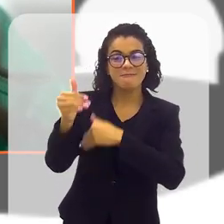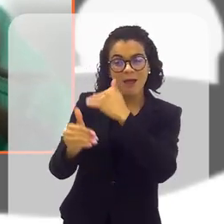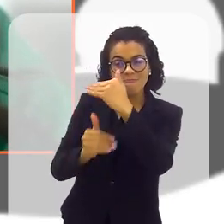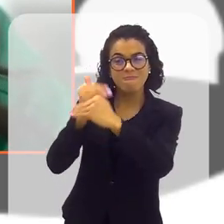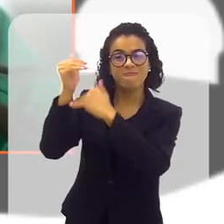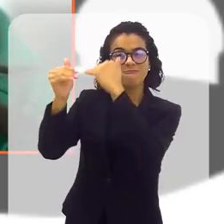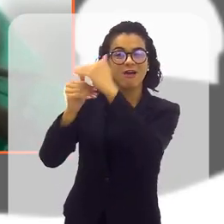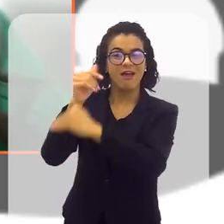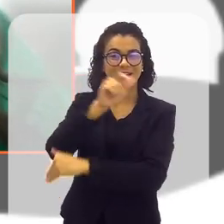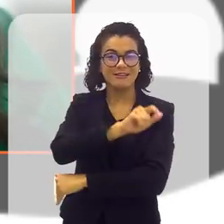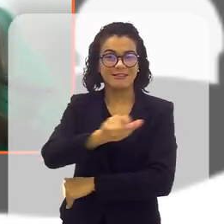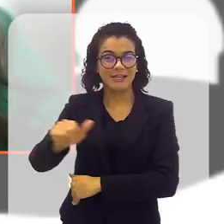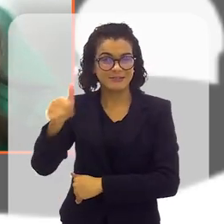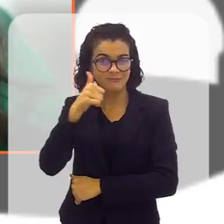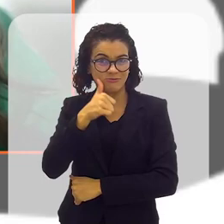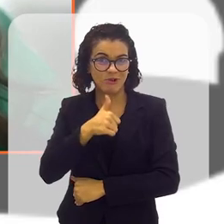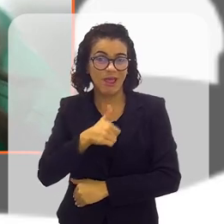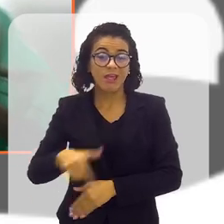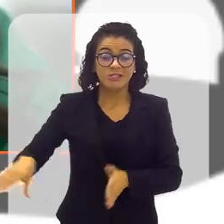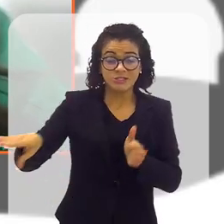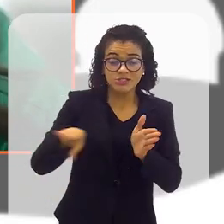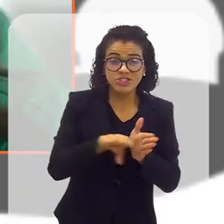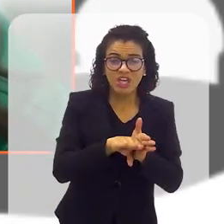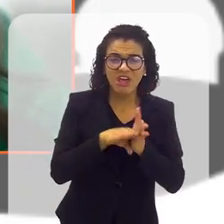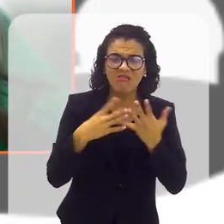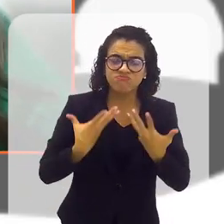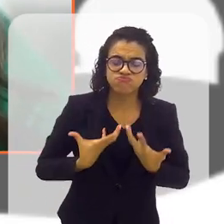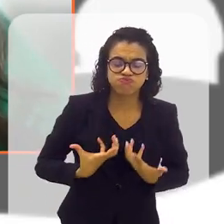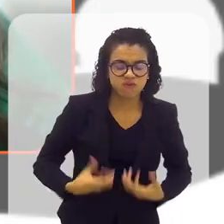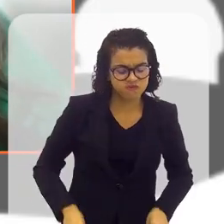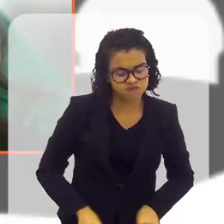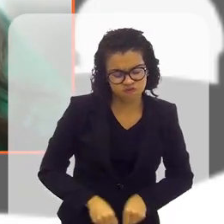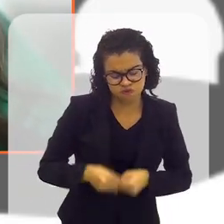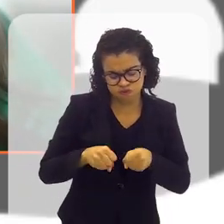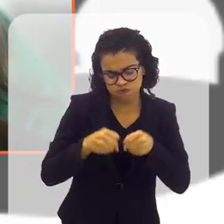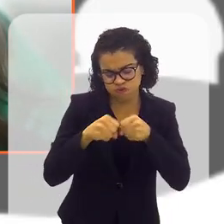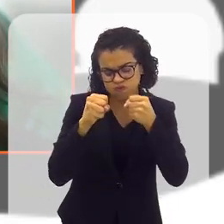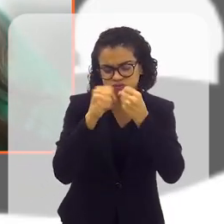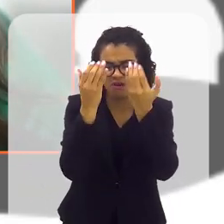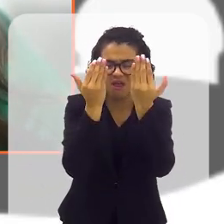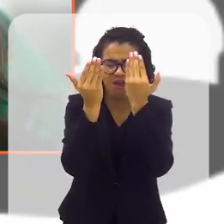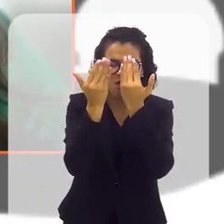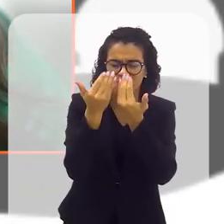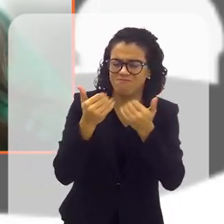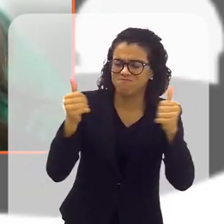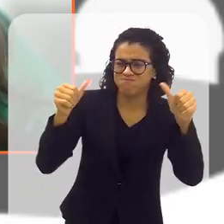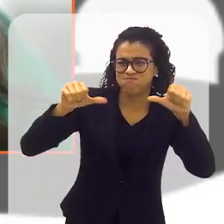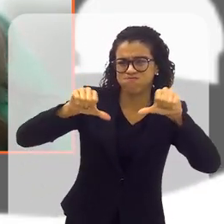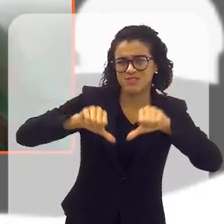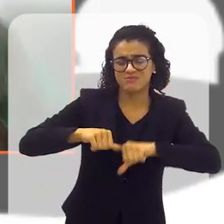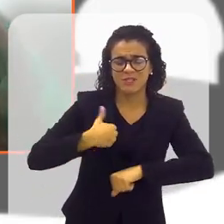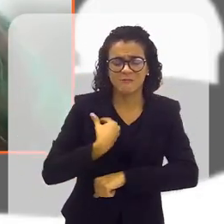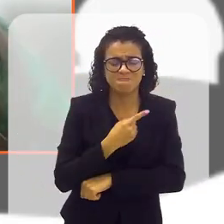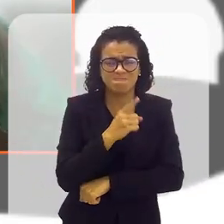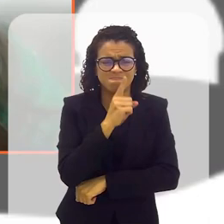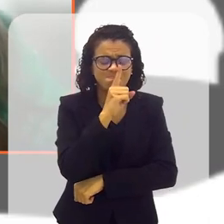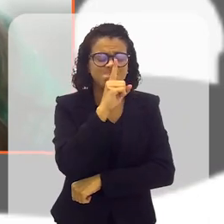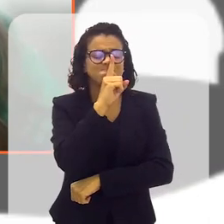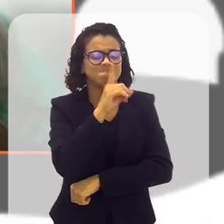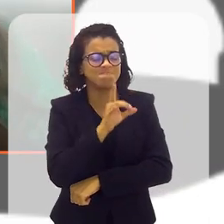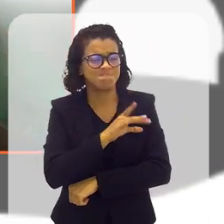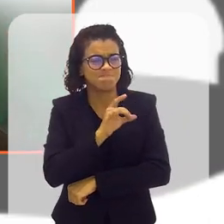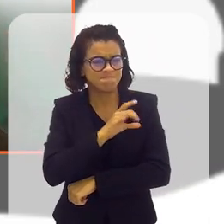crescimento dessas mulheres que chegam devastadas, humilhadas. Muitas vezes elas chegam mudas, né,